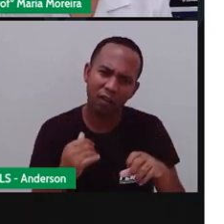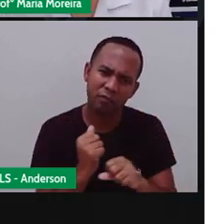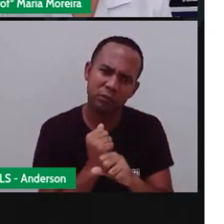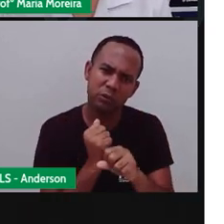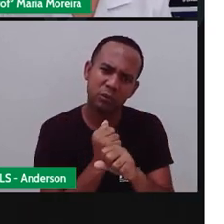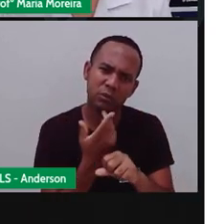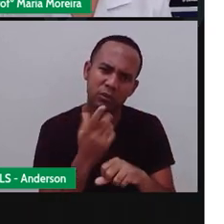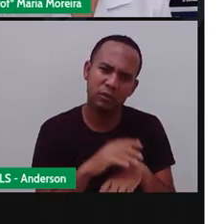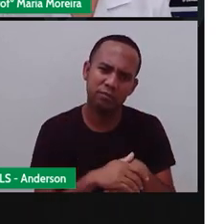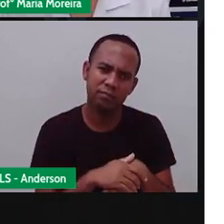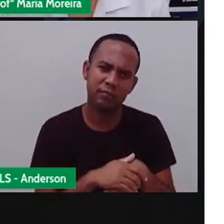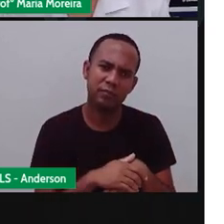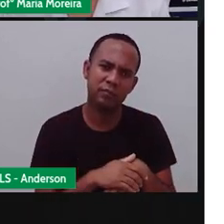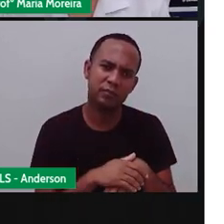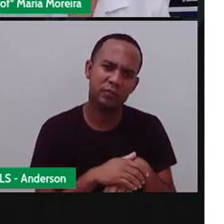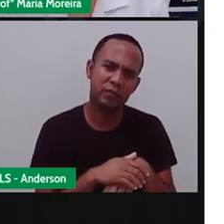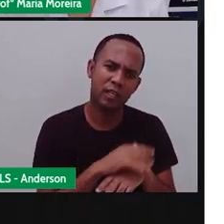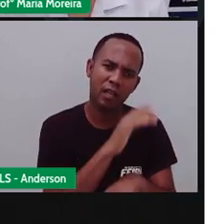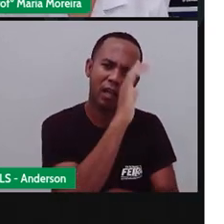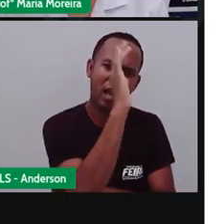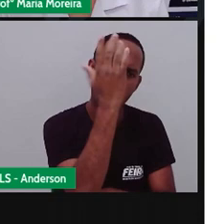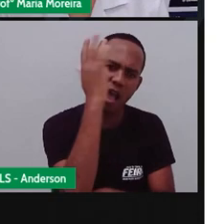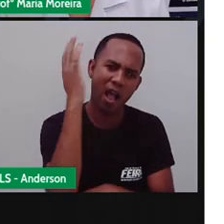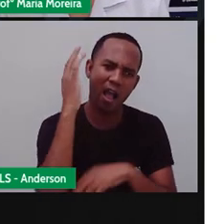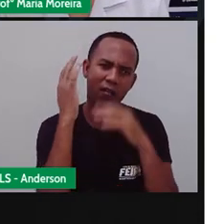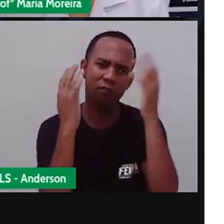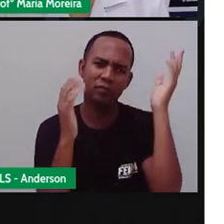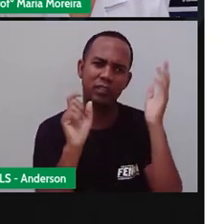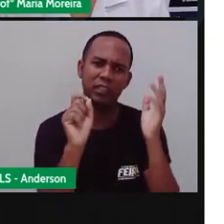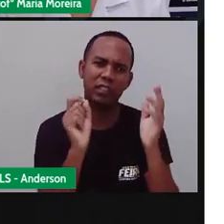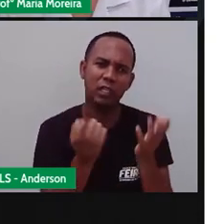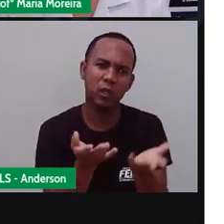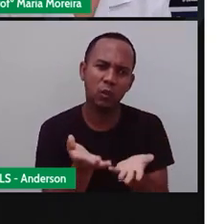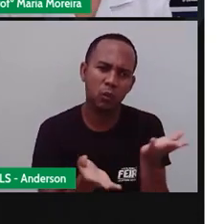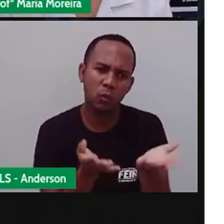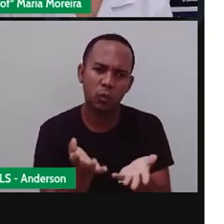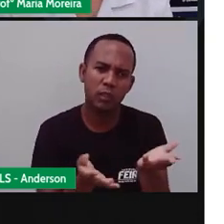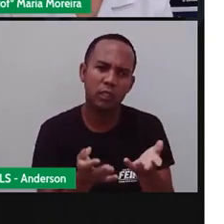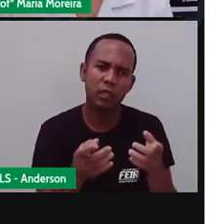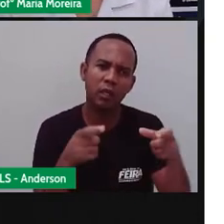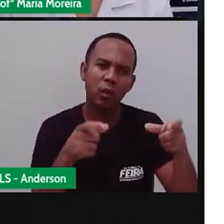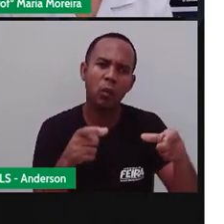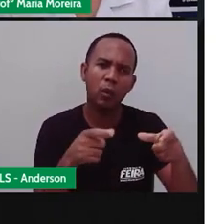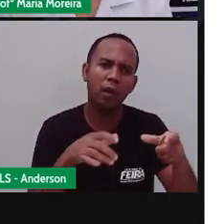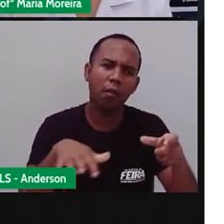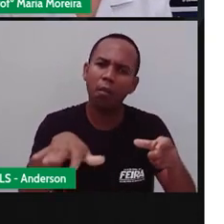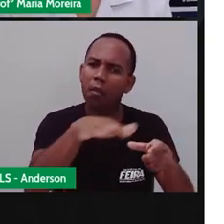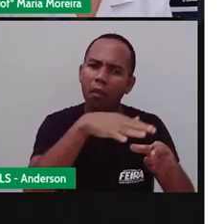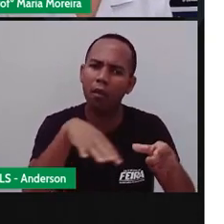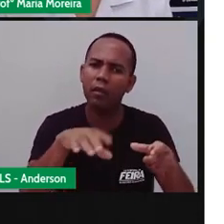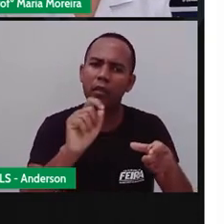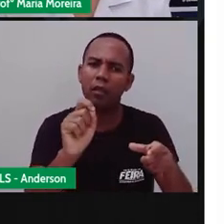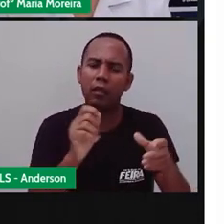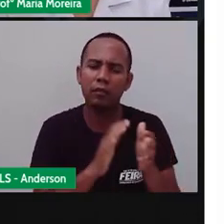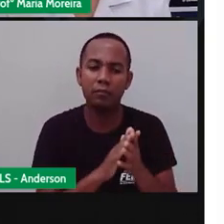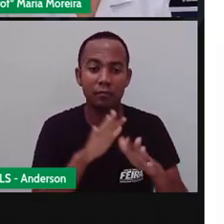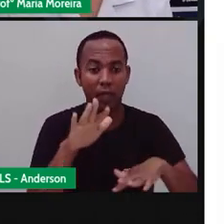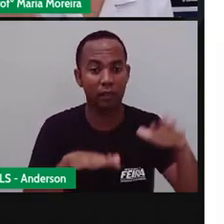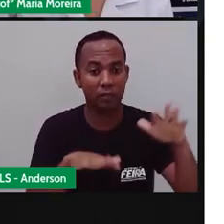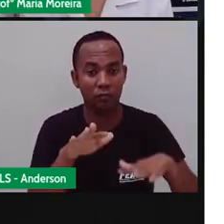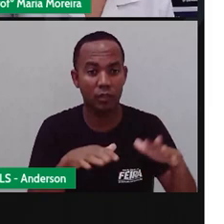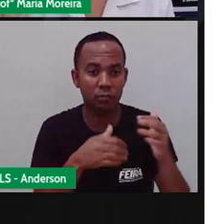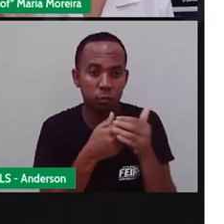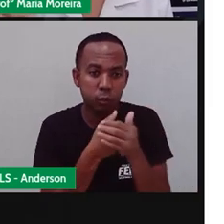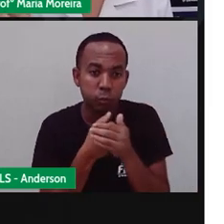Poxa, e esse banco aqui? E essas árvores? Quem cuida? Então, a paisagem, de modo geral, ela esconde esses custos,